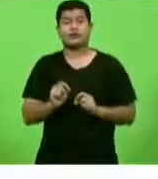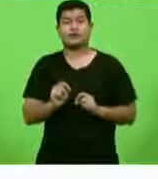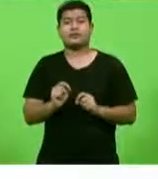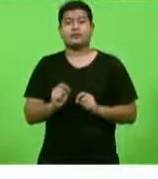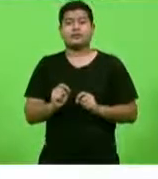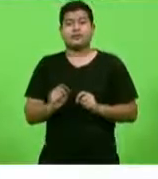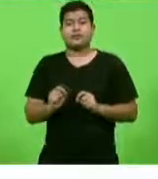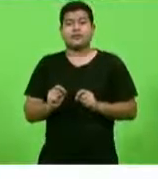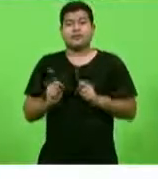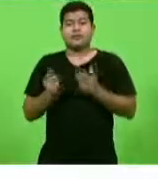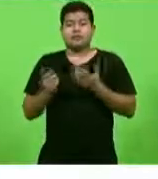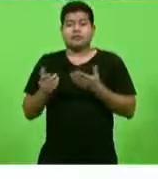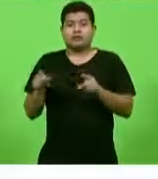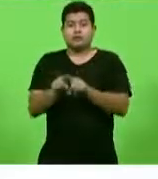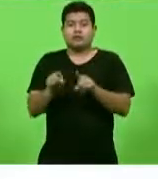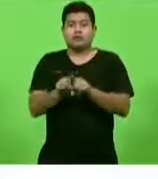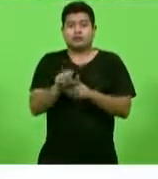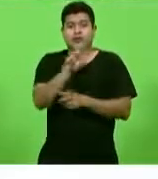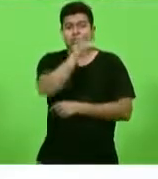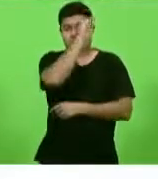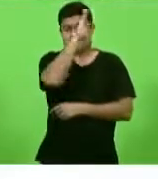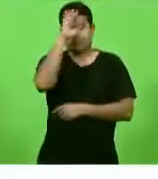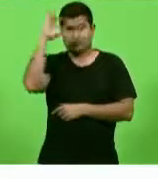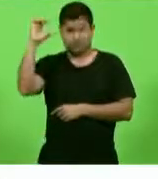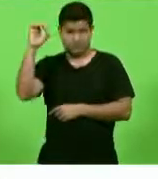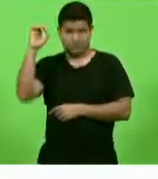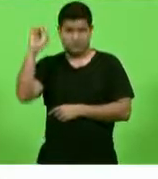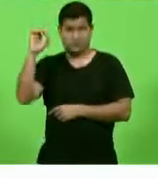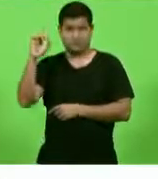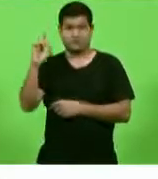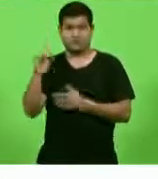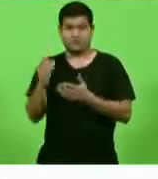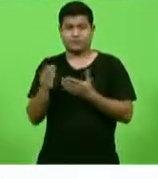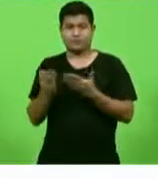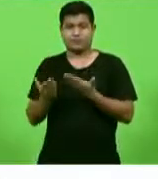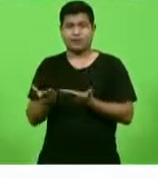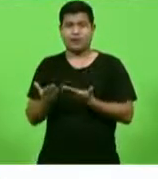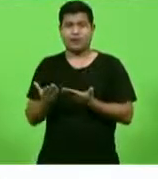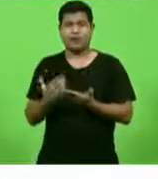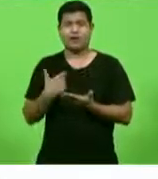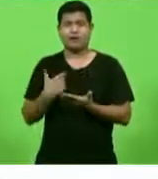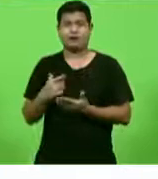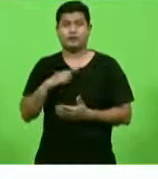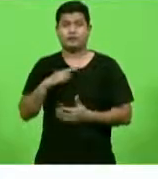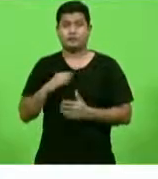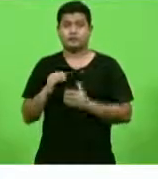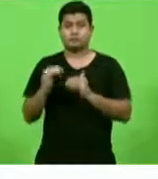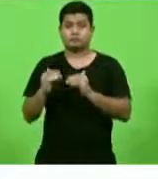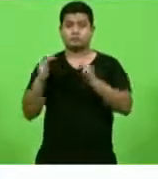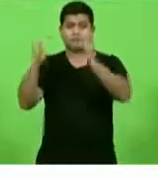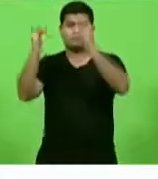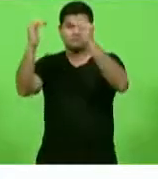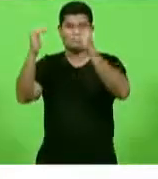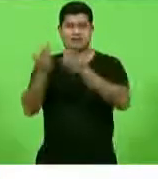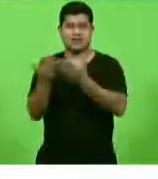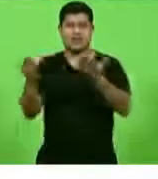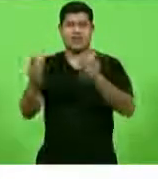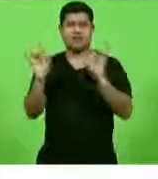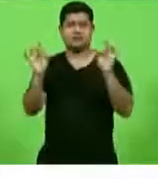e o analfabetismo. Privilégios de classe. Daqui a pouco ele vai estar esse pessoal aí,